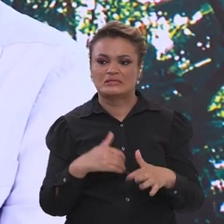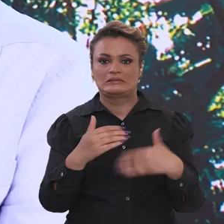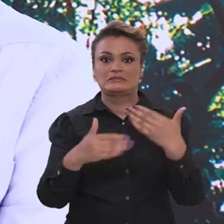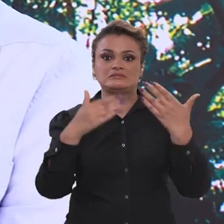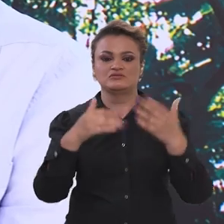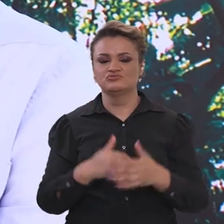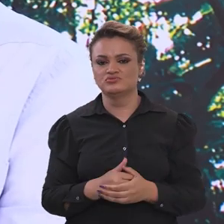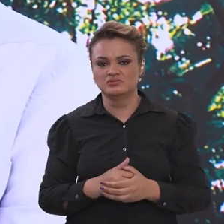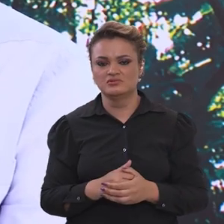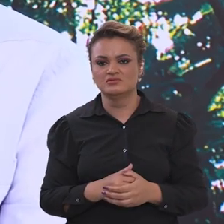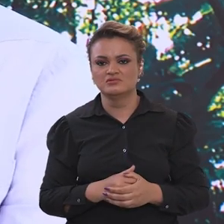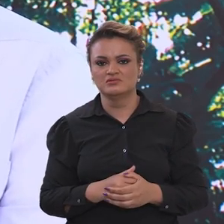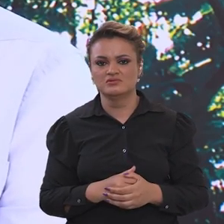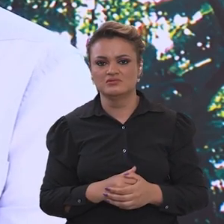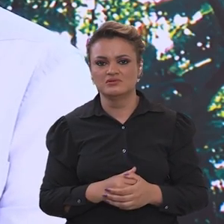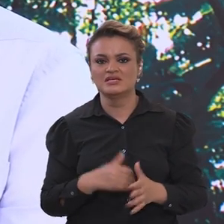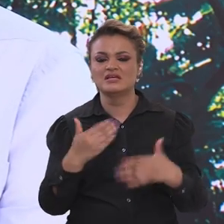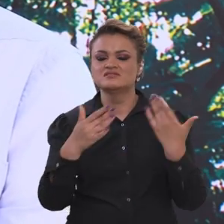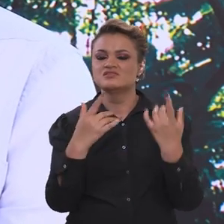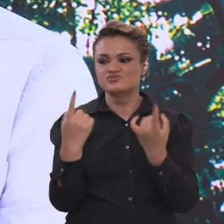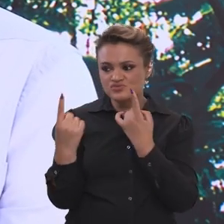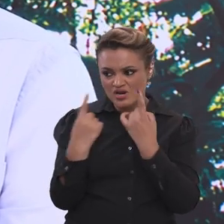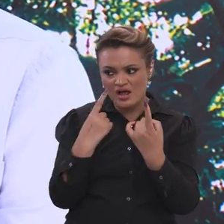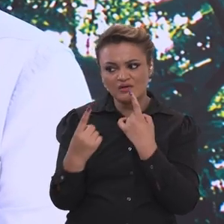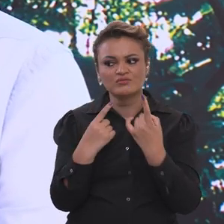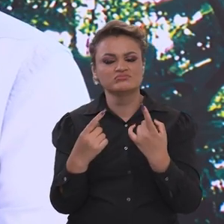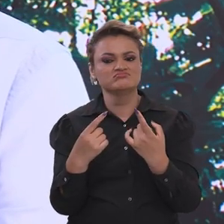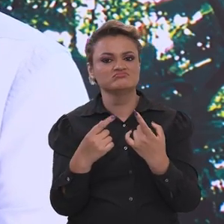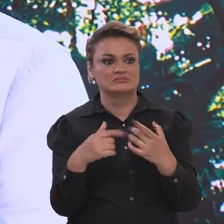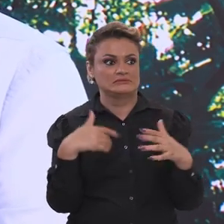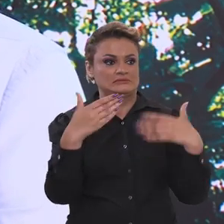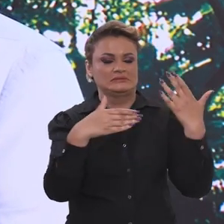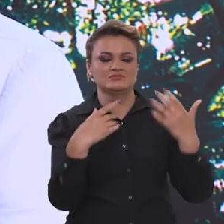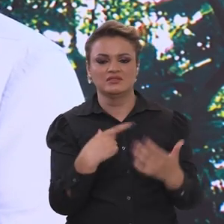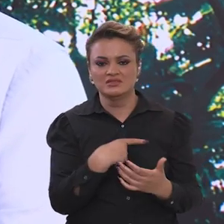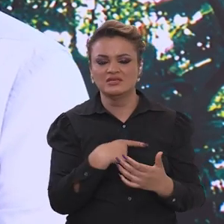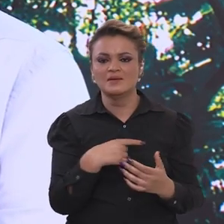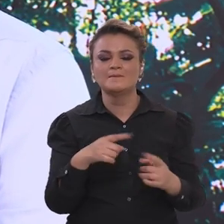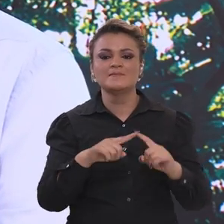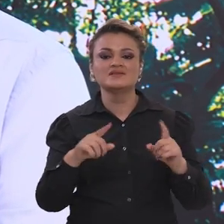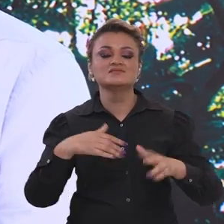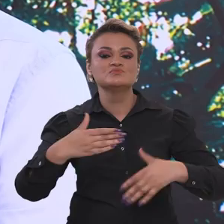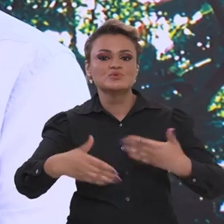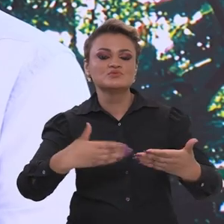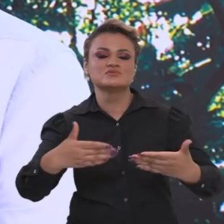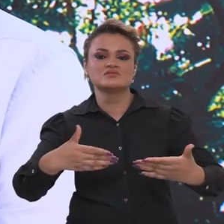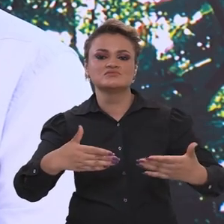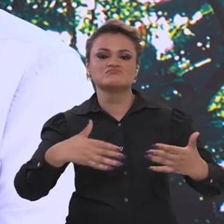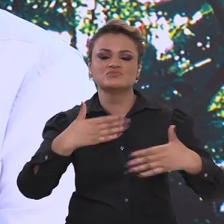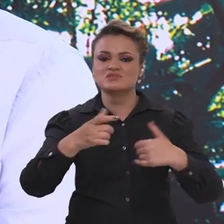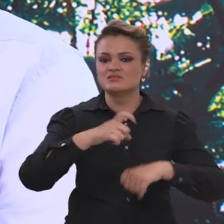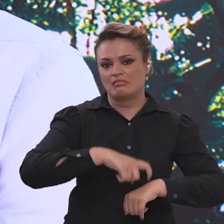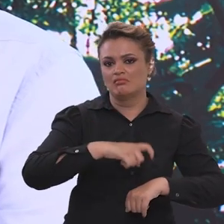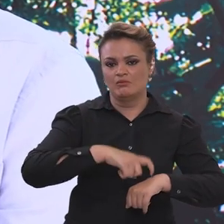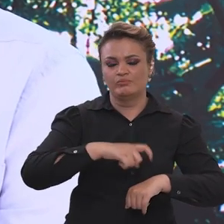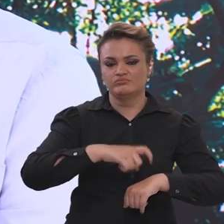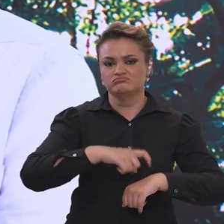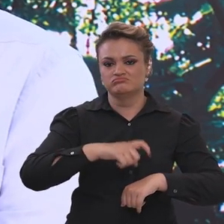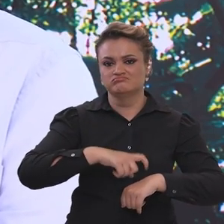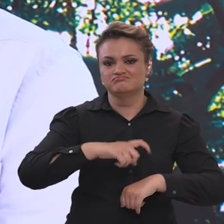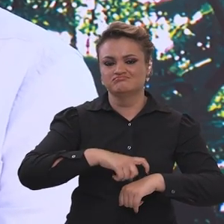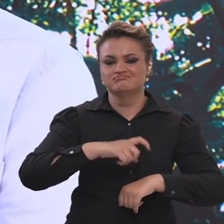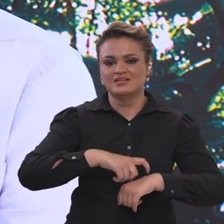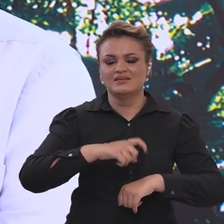é num crescente. Os diálogos eles já começaram grandes, mas o processo vai ter um tempo